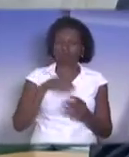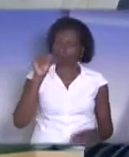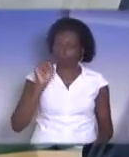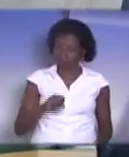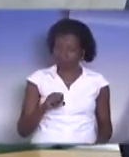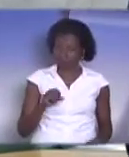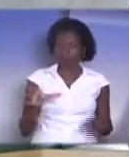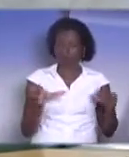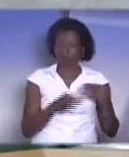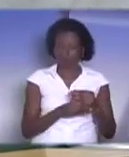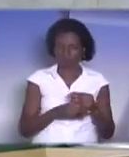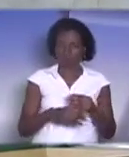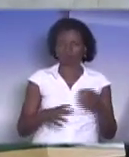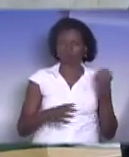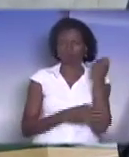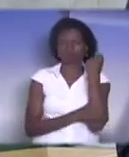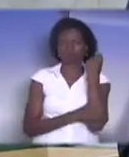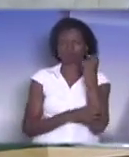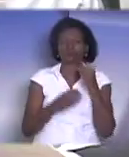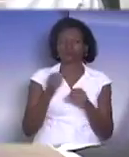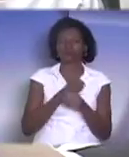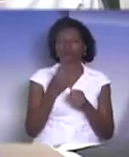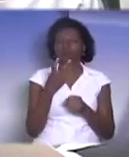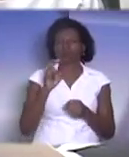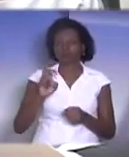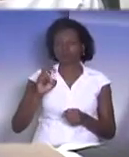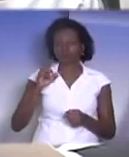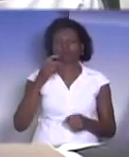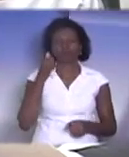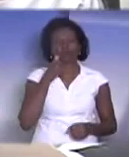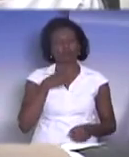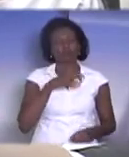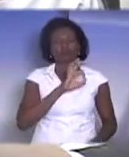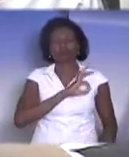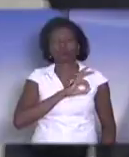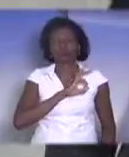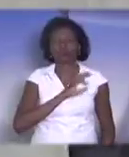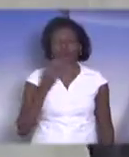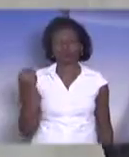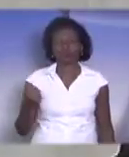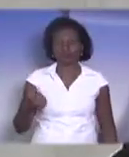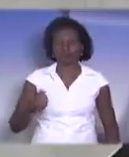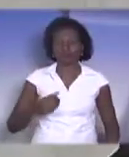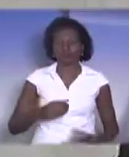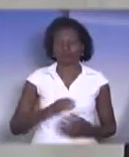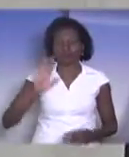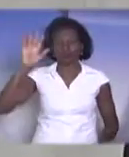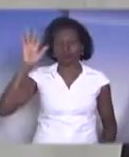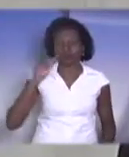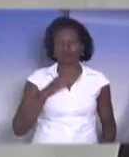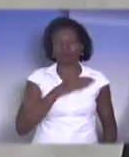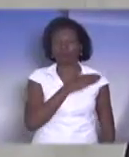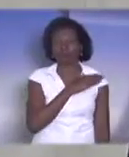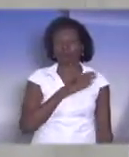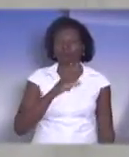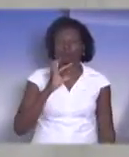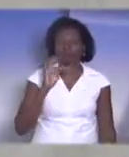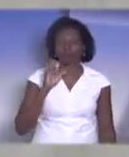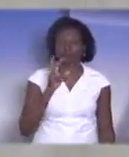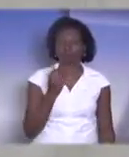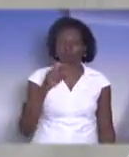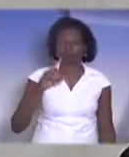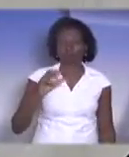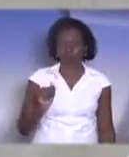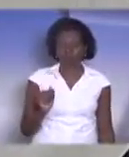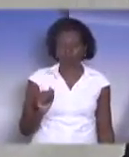25 anos de contribuição da policial feminina. Justo voto favorável da bancada do PT. Pela ordem, senhor presidente. Coronel Telhado. Eu quero também constar meu voto favorável do